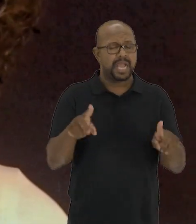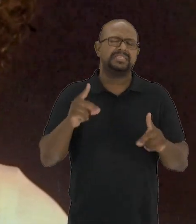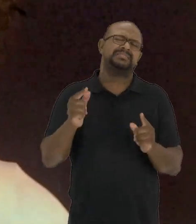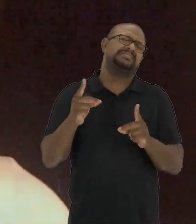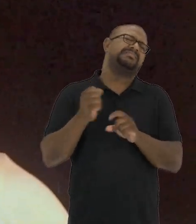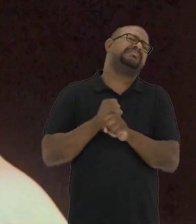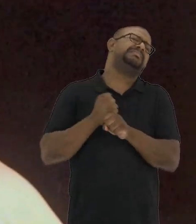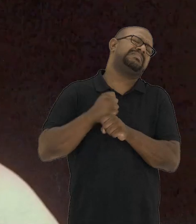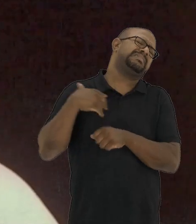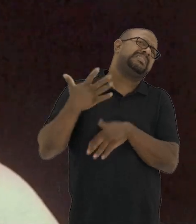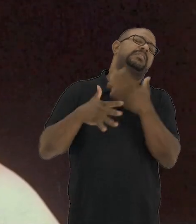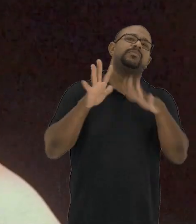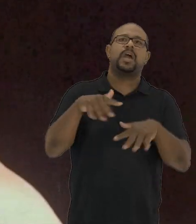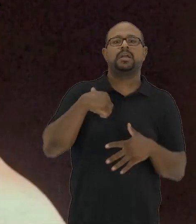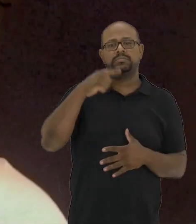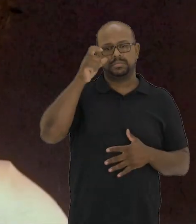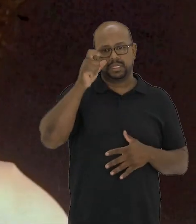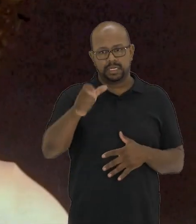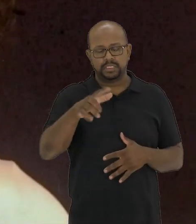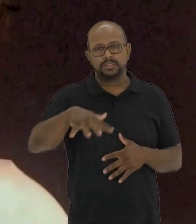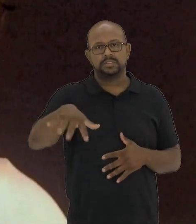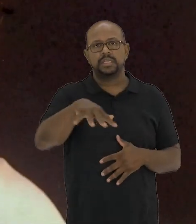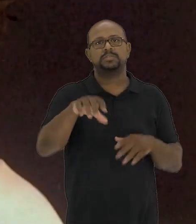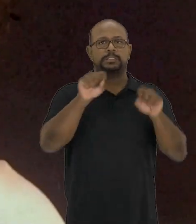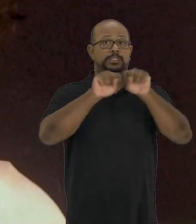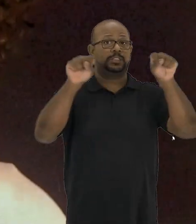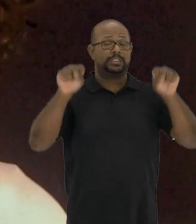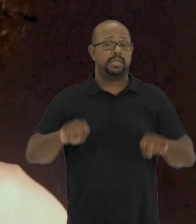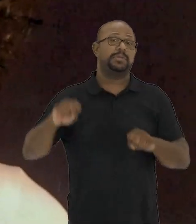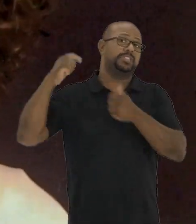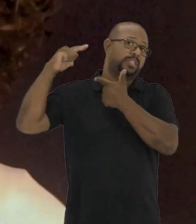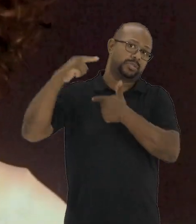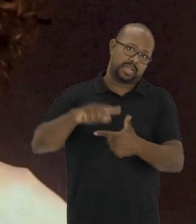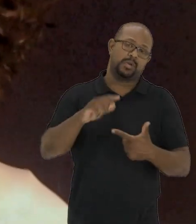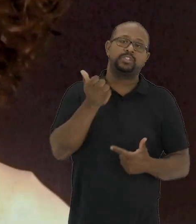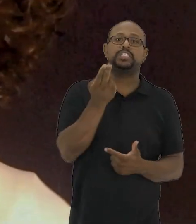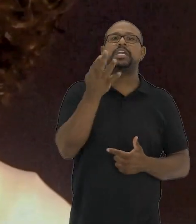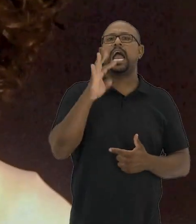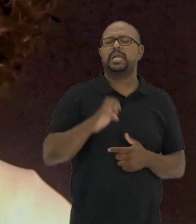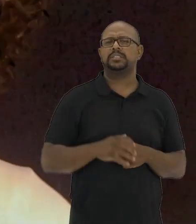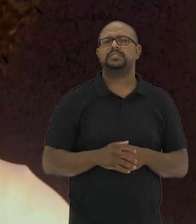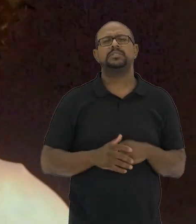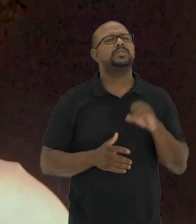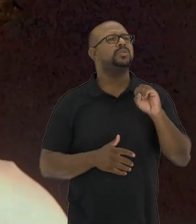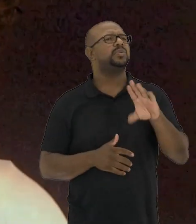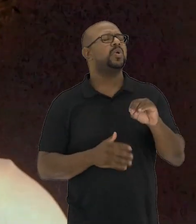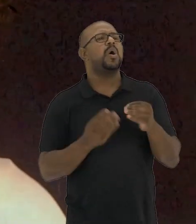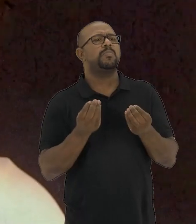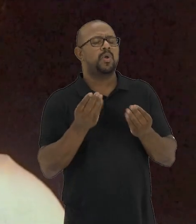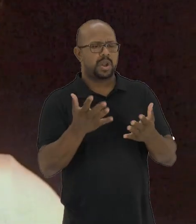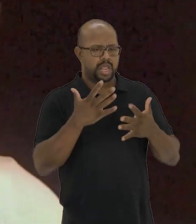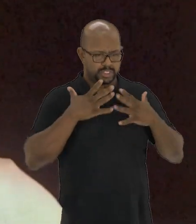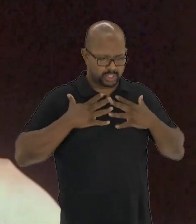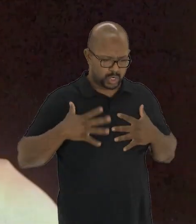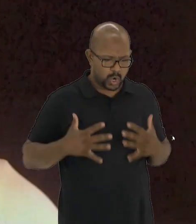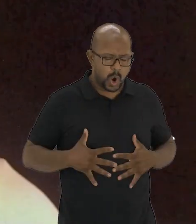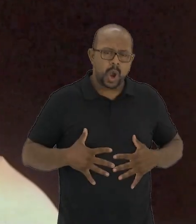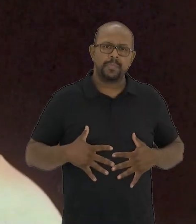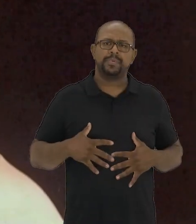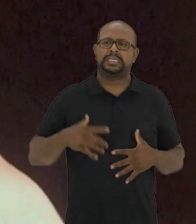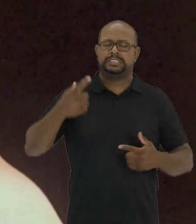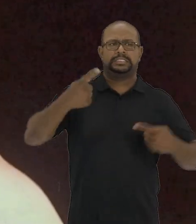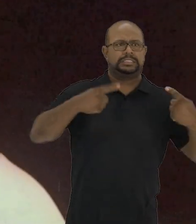de arte, mas que há tempos vem começando a ser interesse dos tais sistemas tradicionais de arte? Como